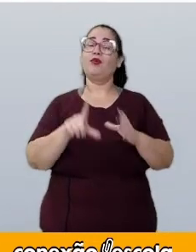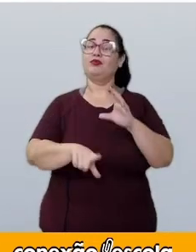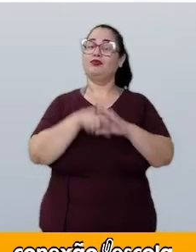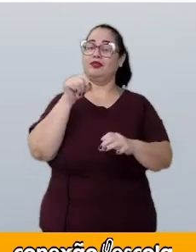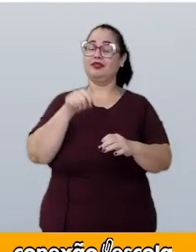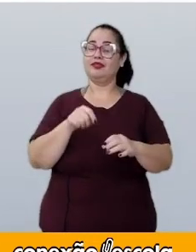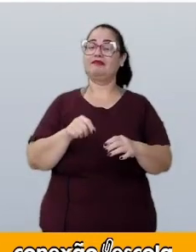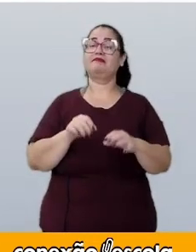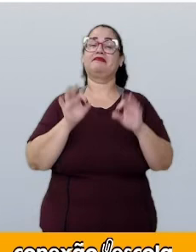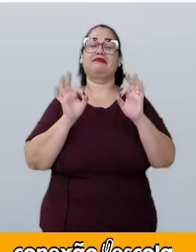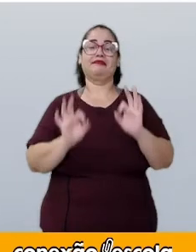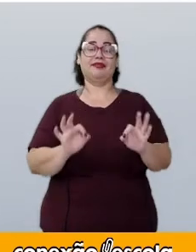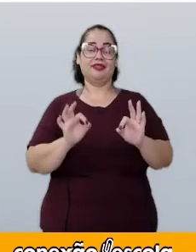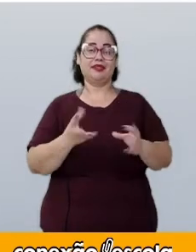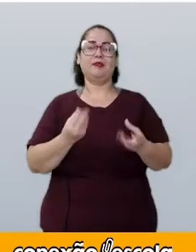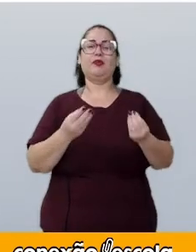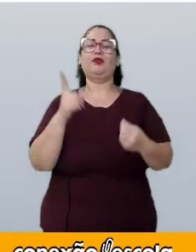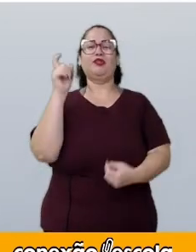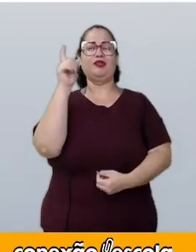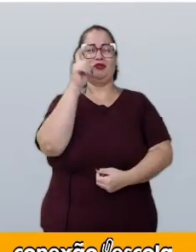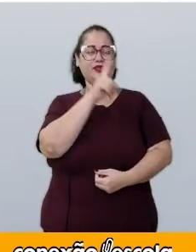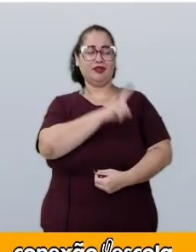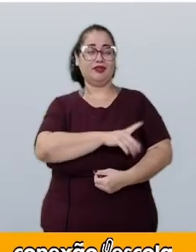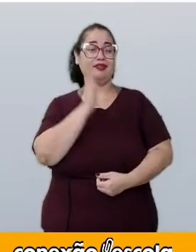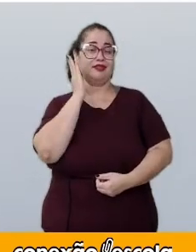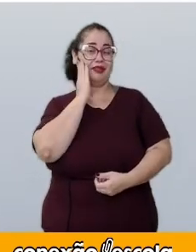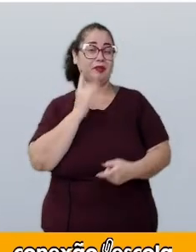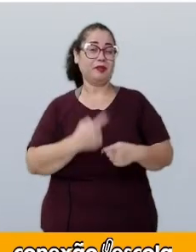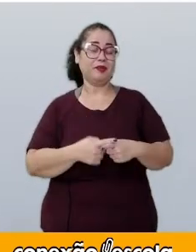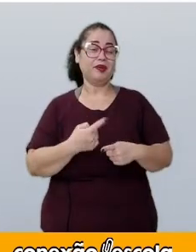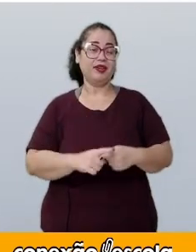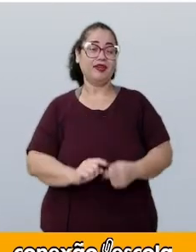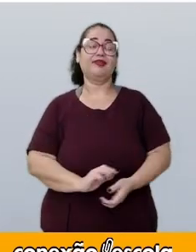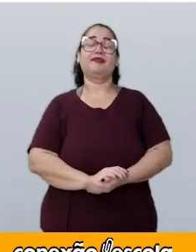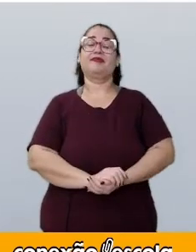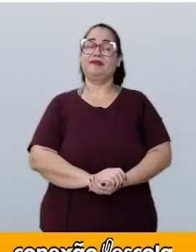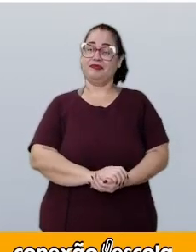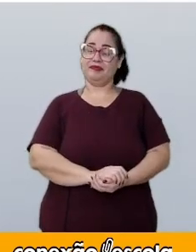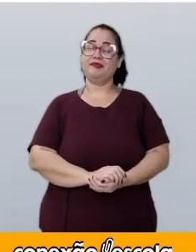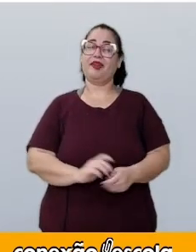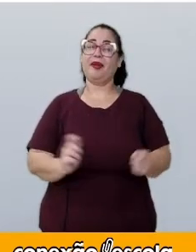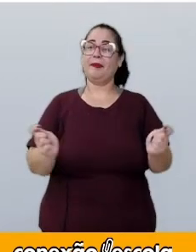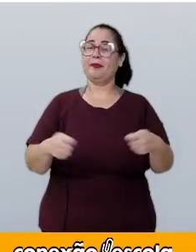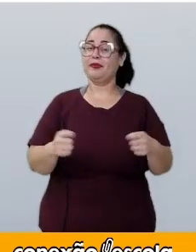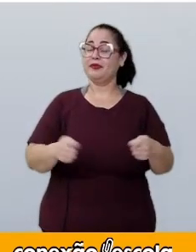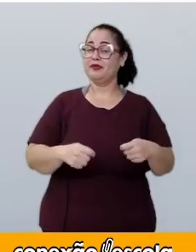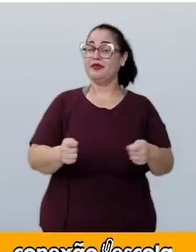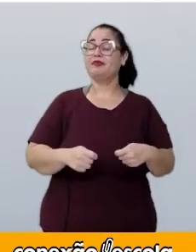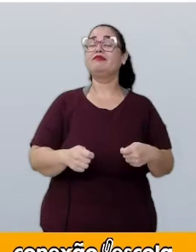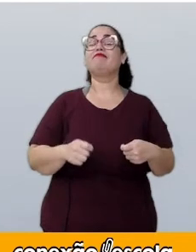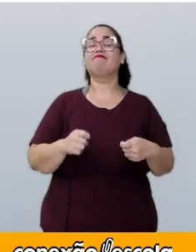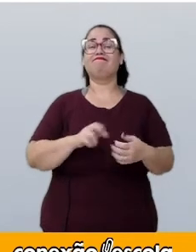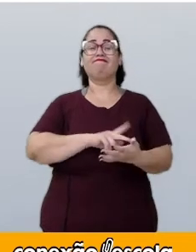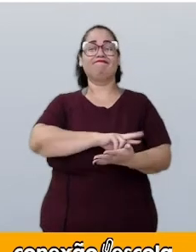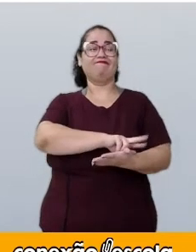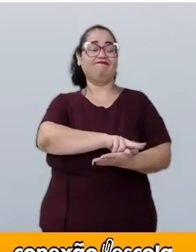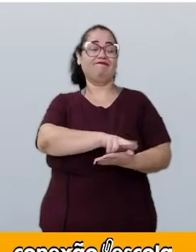Com certeza é muito difícil. Sabe por quê? Porque as possibilidades são